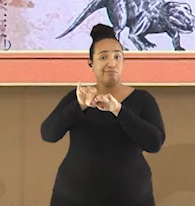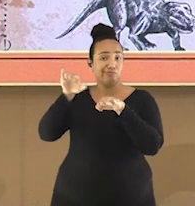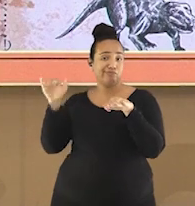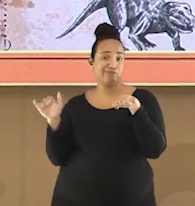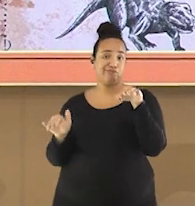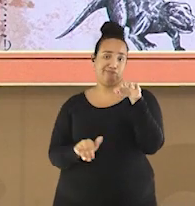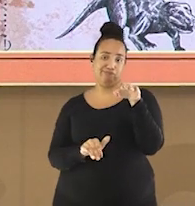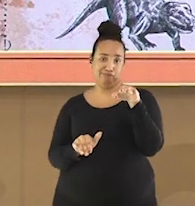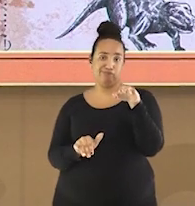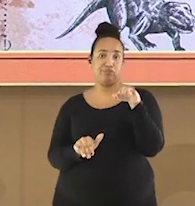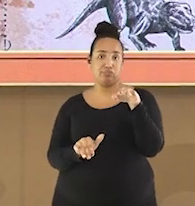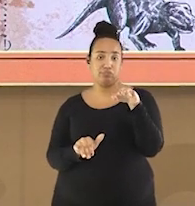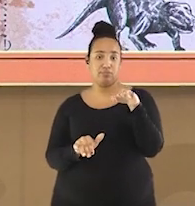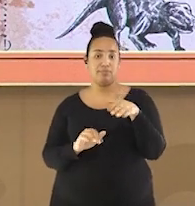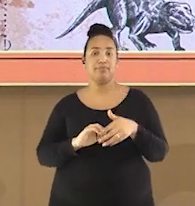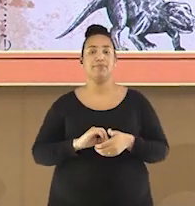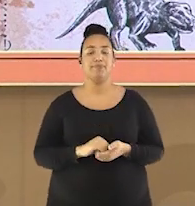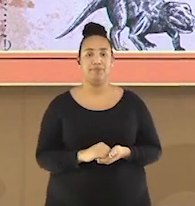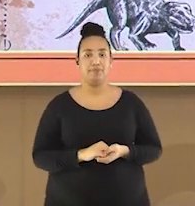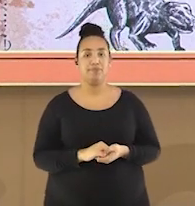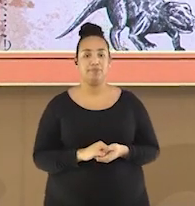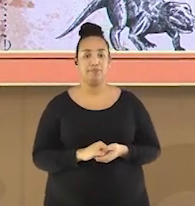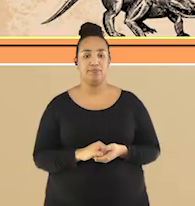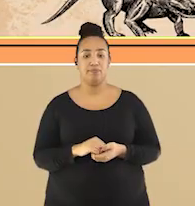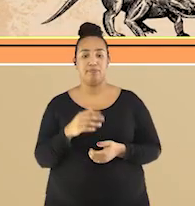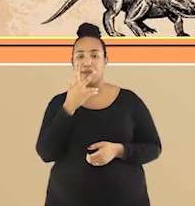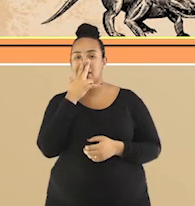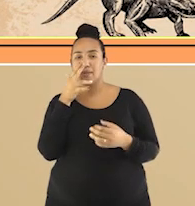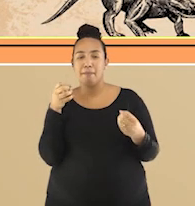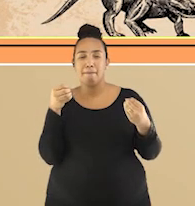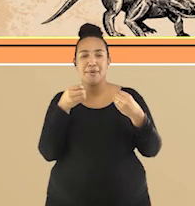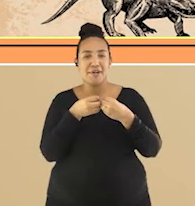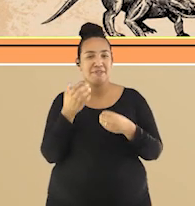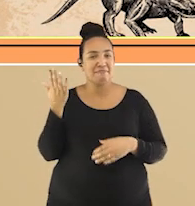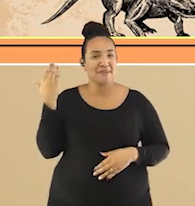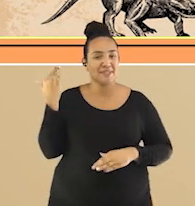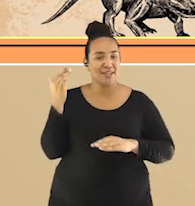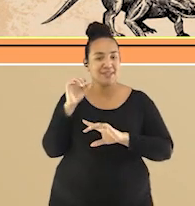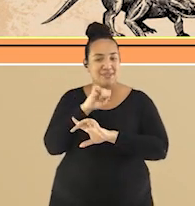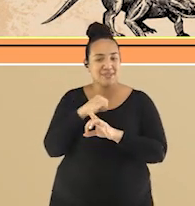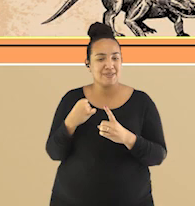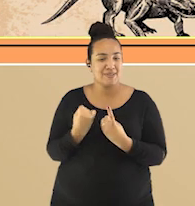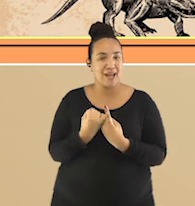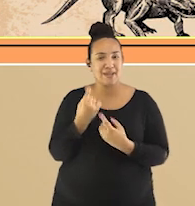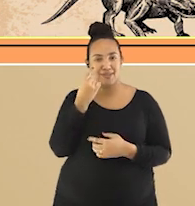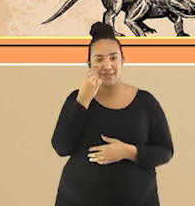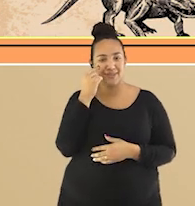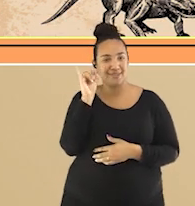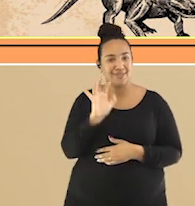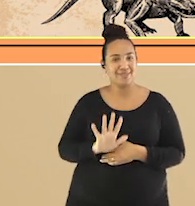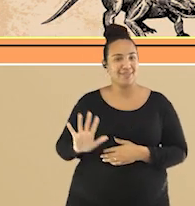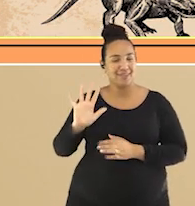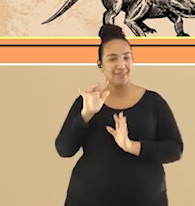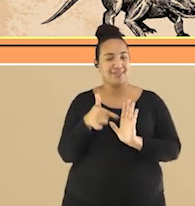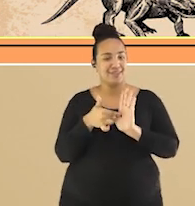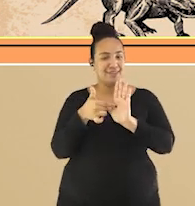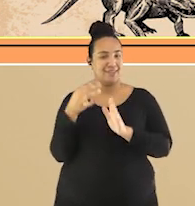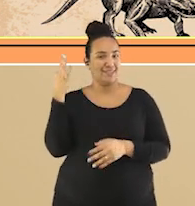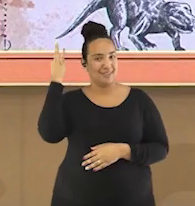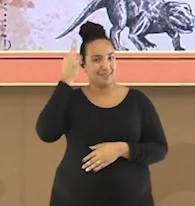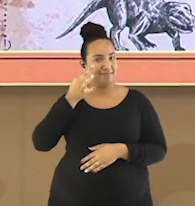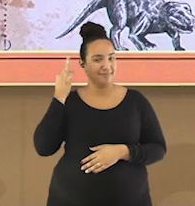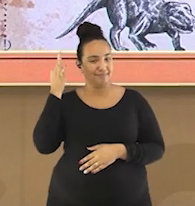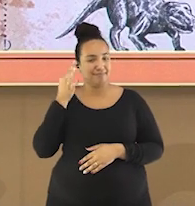ou mais próxima das sociedades primitivas, como podemos ver aqui nessa imagem mostrando as teorias.